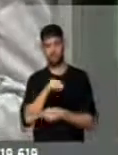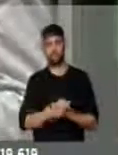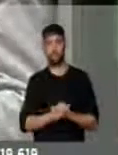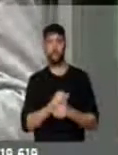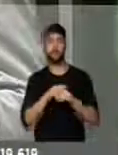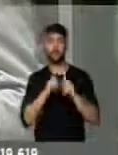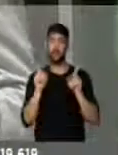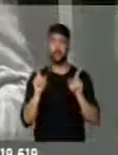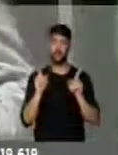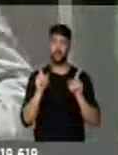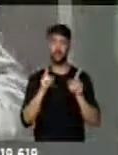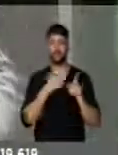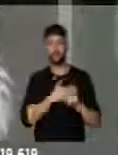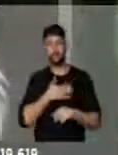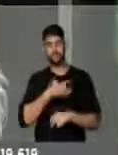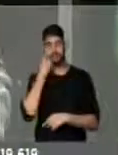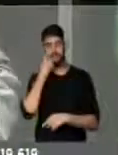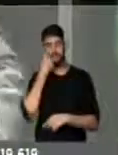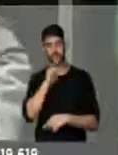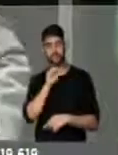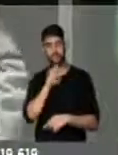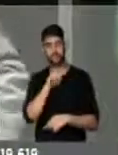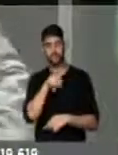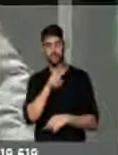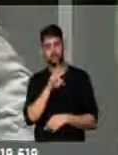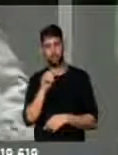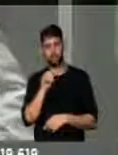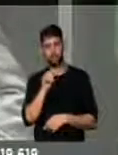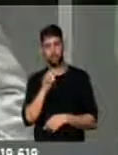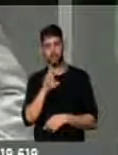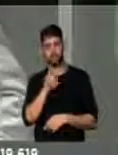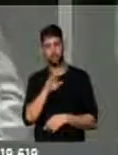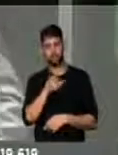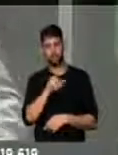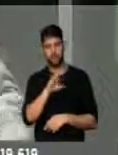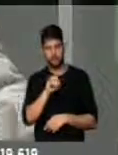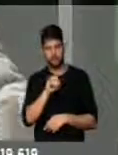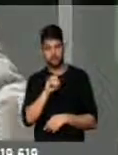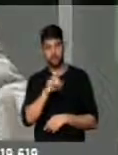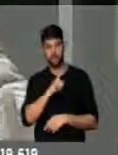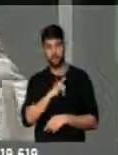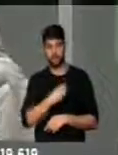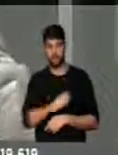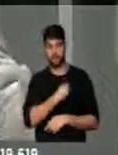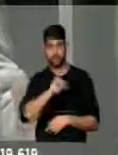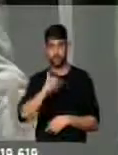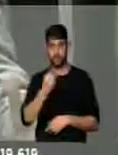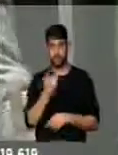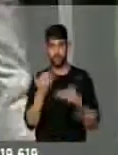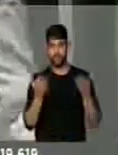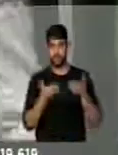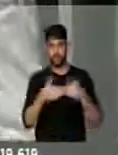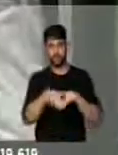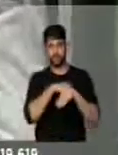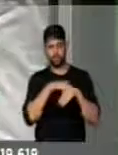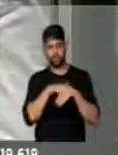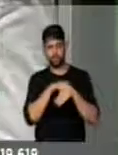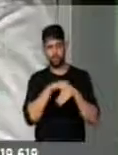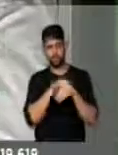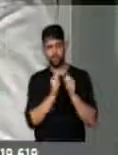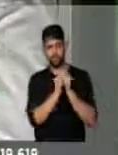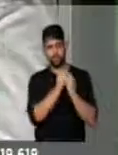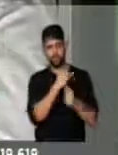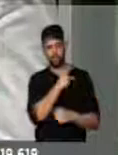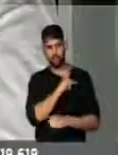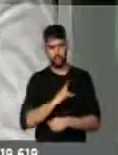Mas, meu caro deputado Aguinaldo Ribeiro, eu tive a oportunidade hoje de manter uma conversa com o